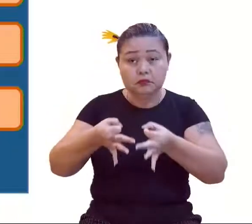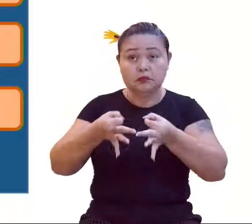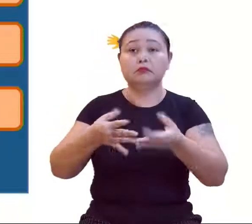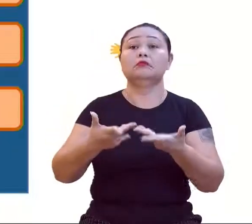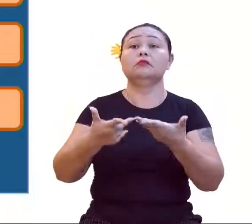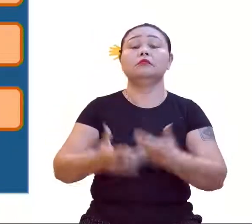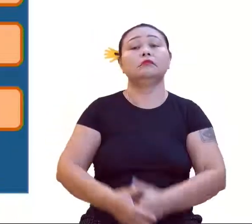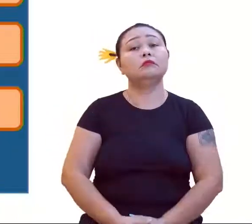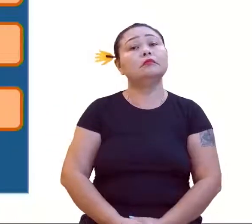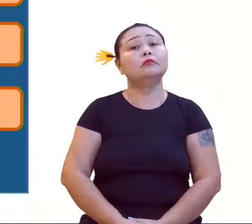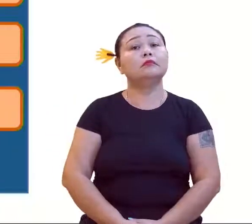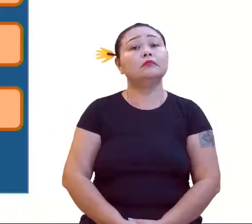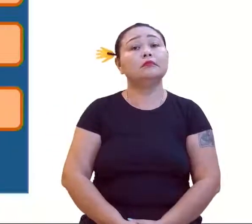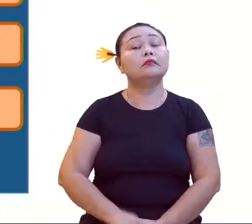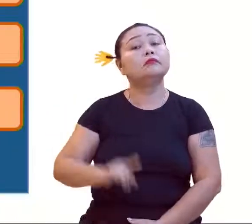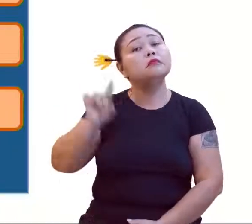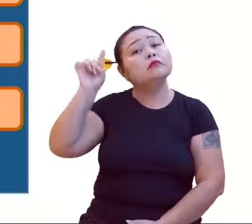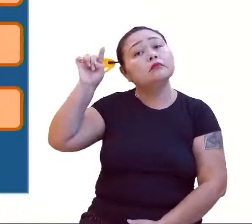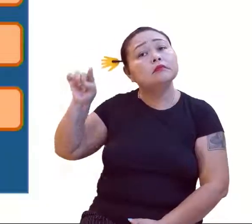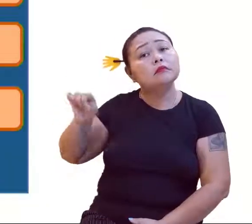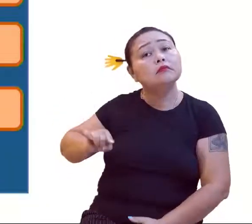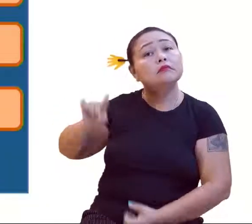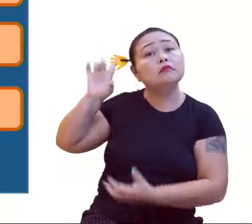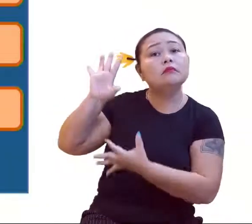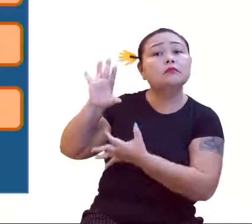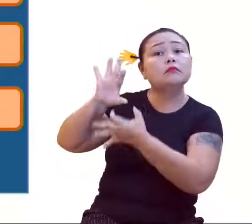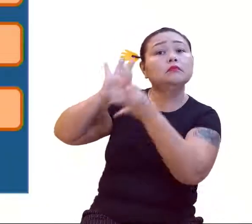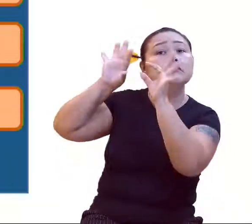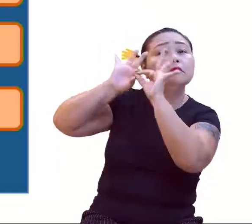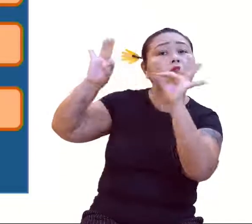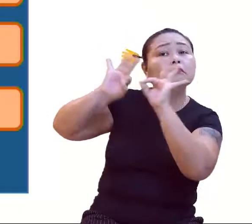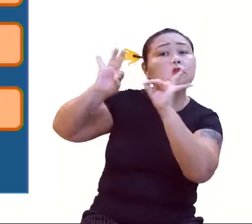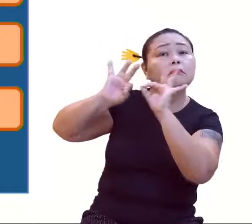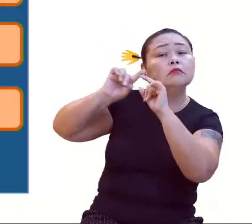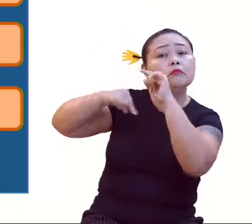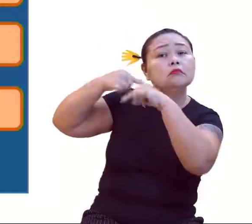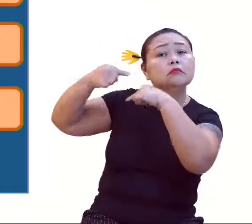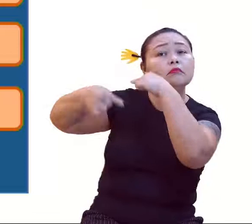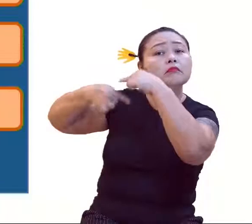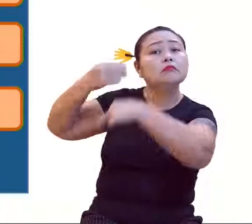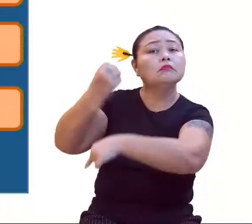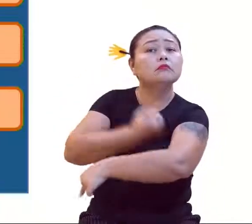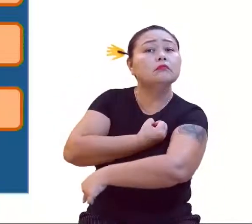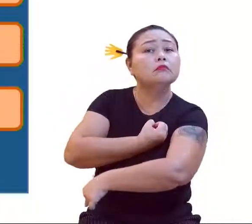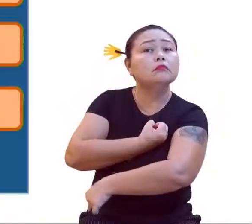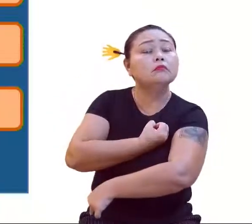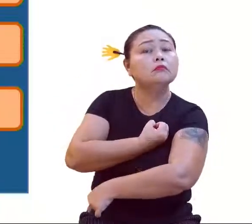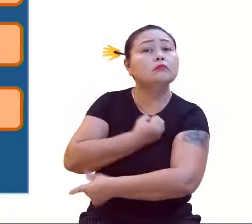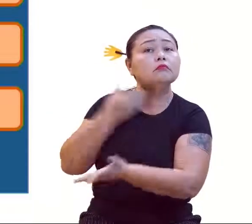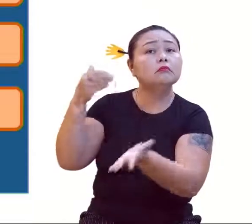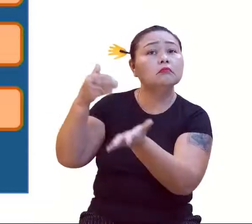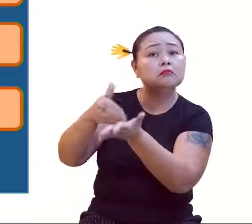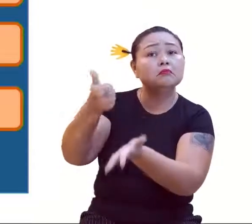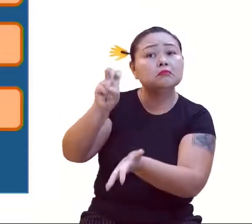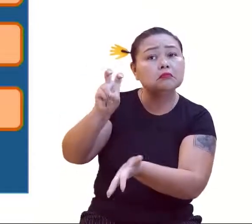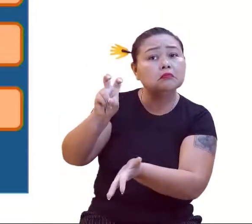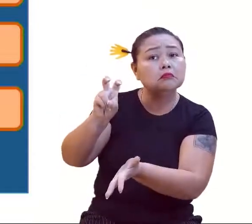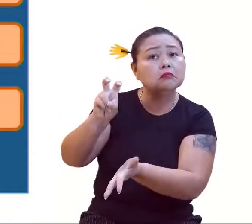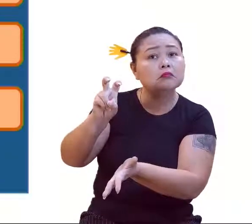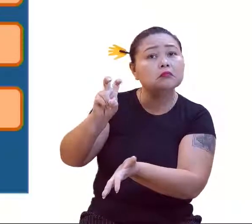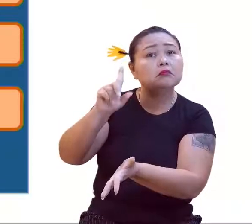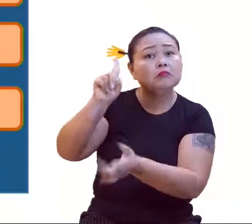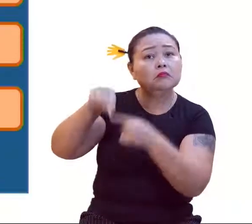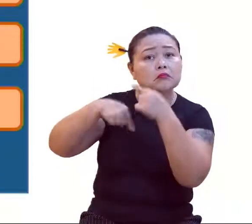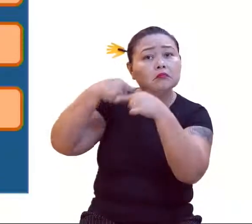certeza com relação a essa sequência? O último termo é 15? É uma